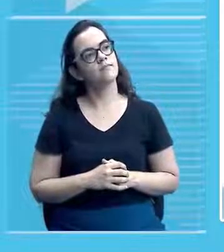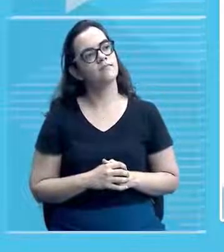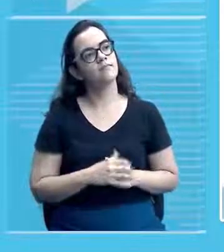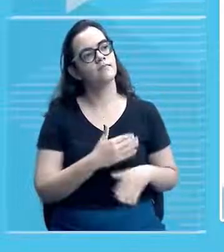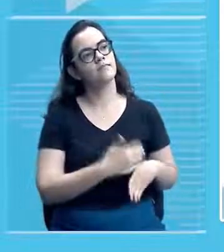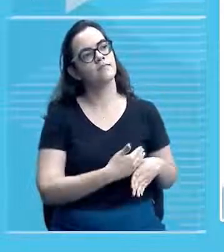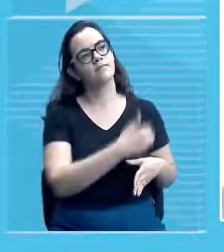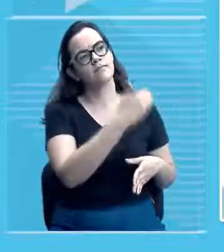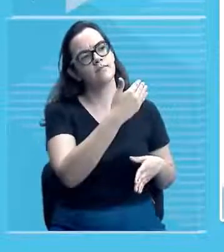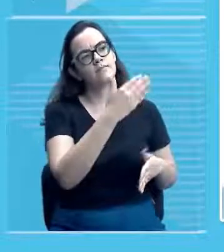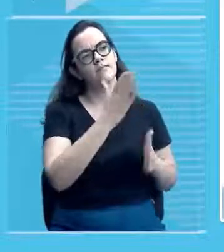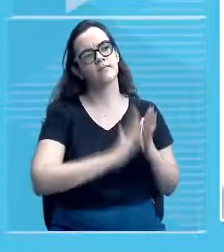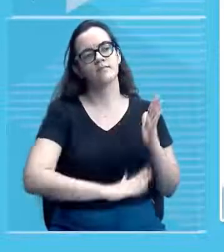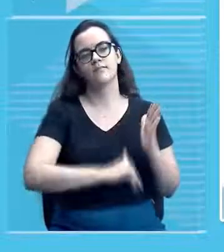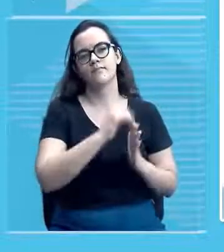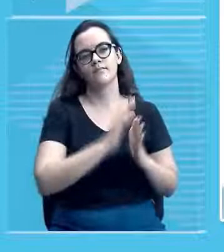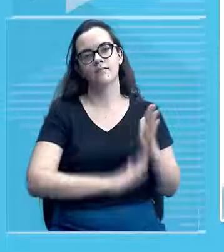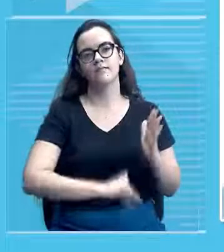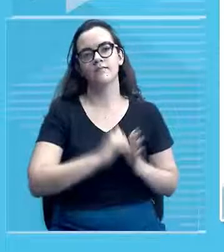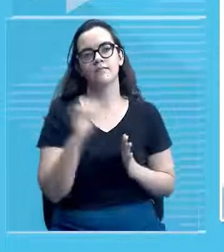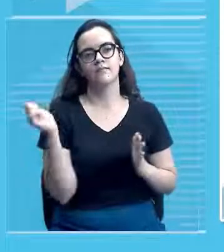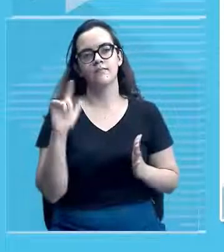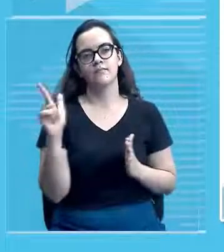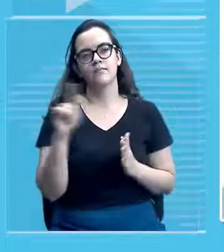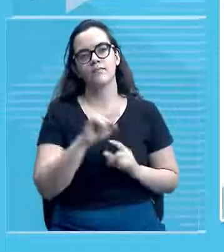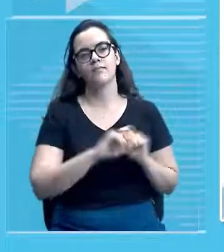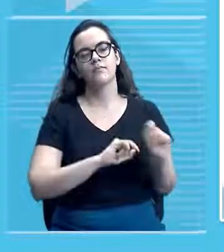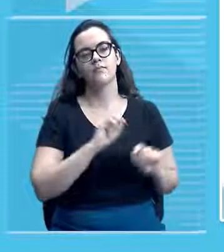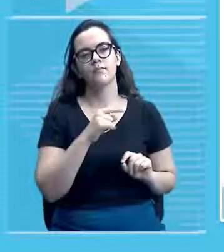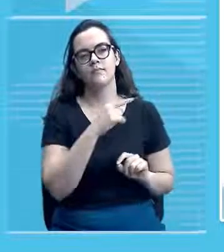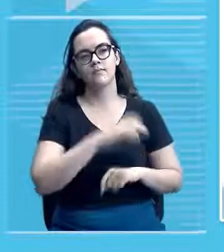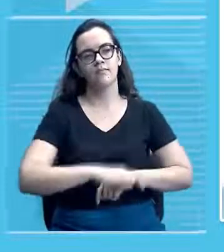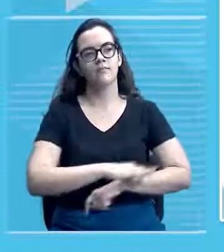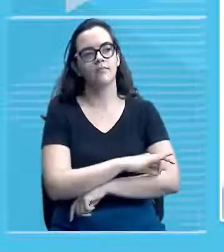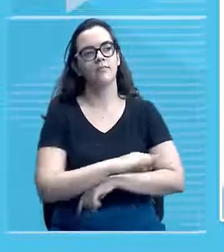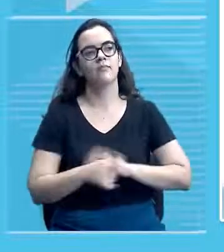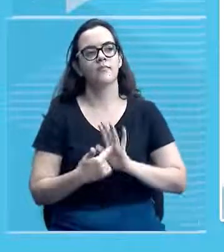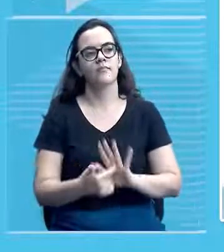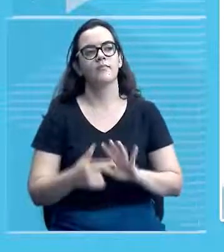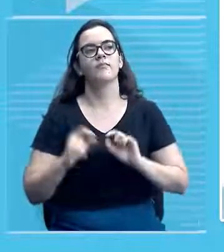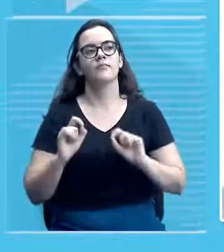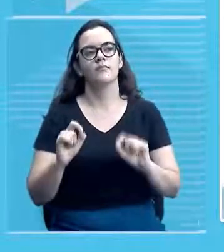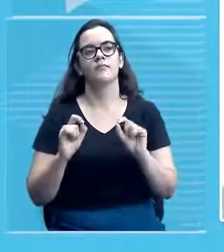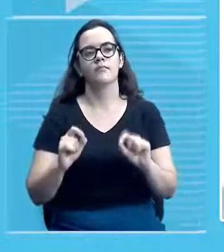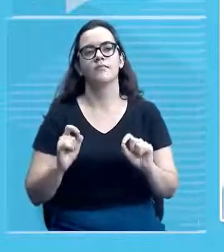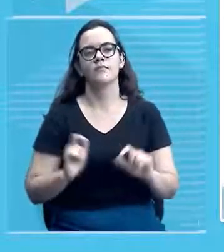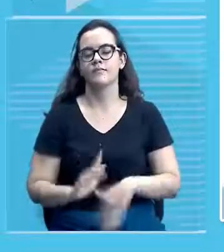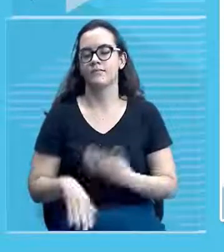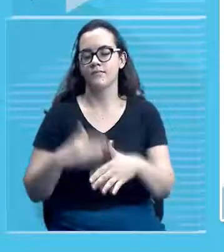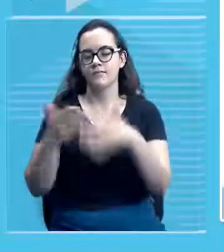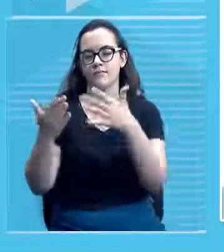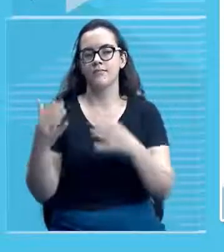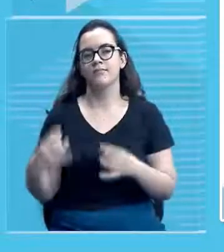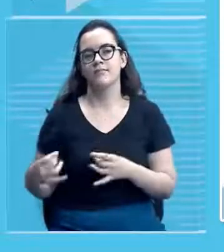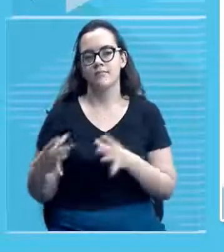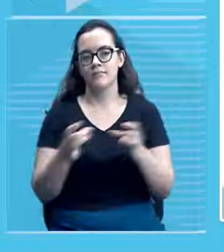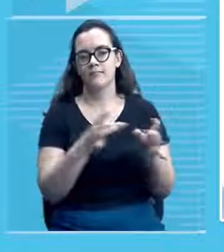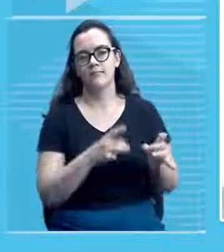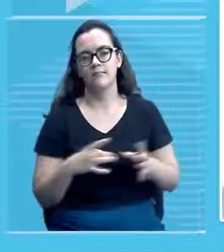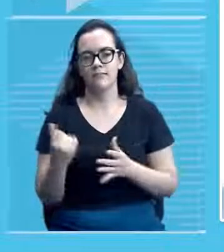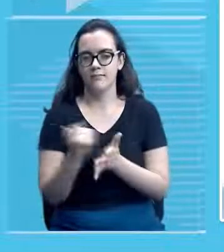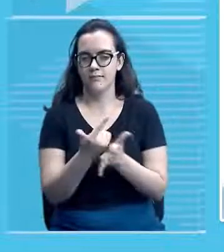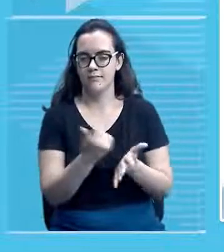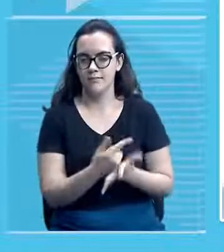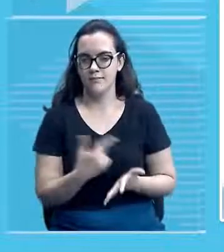Isso... é... São exemplares de uma época áurea do desenvolvimento comercial do nosso estado, né? E aí, olha o ponto aí que